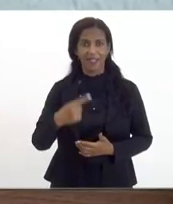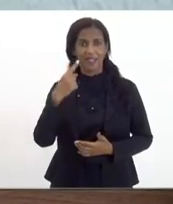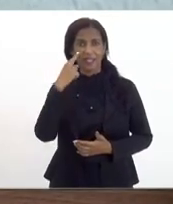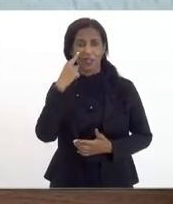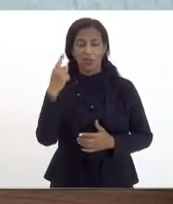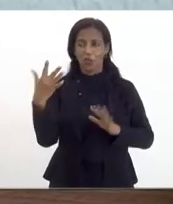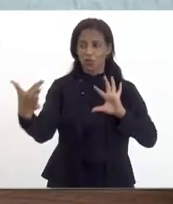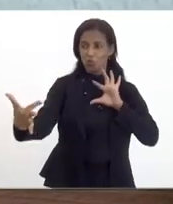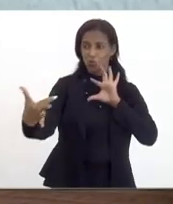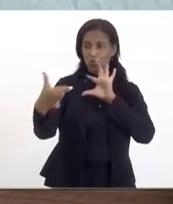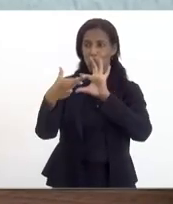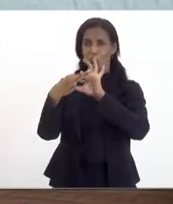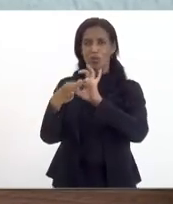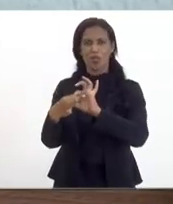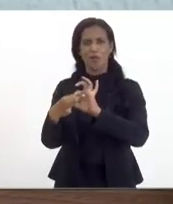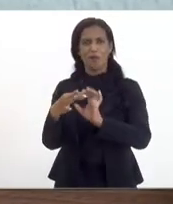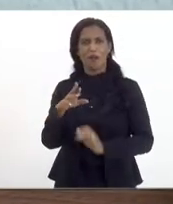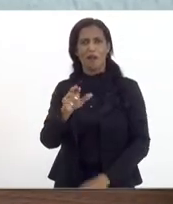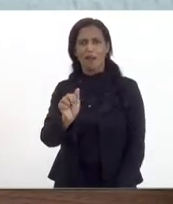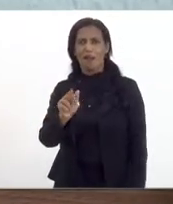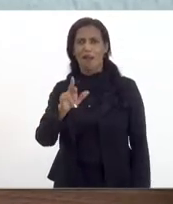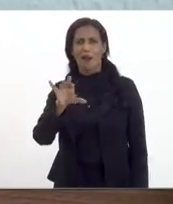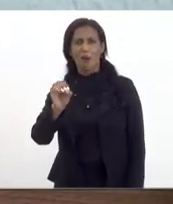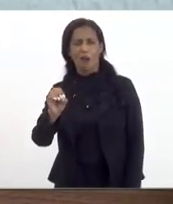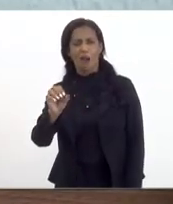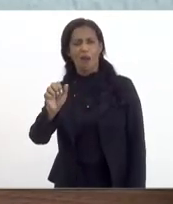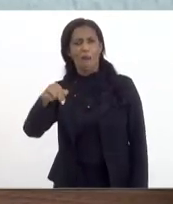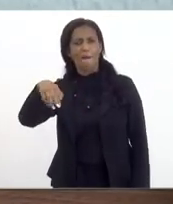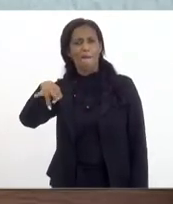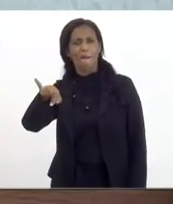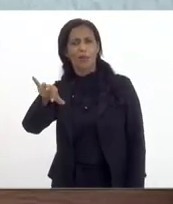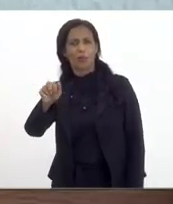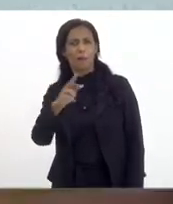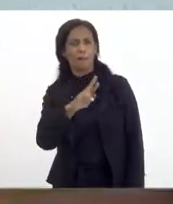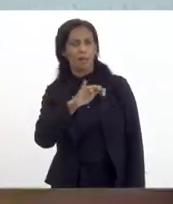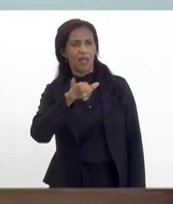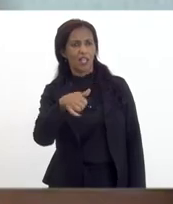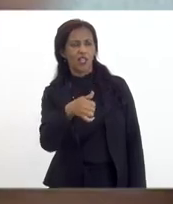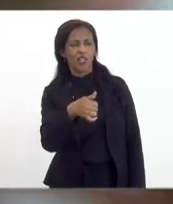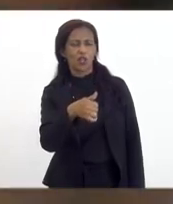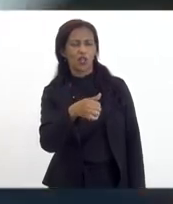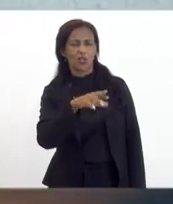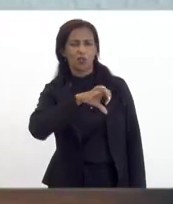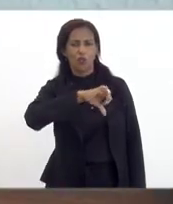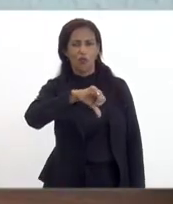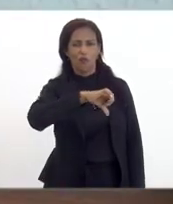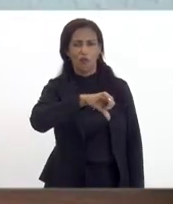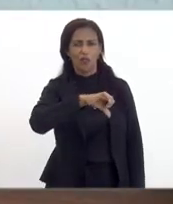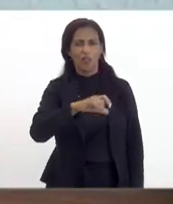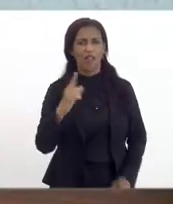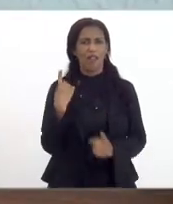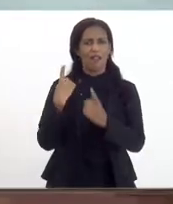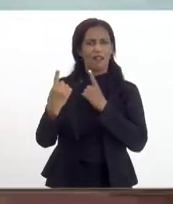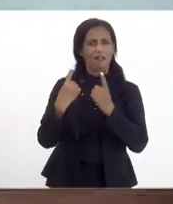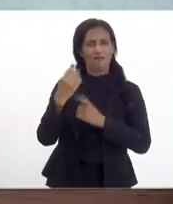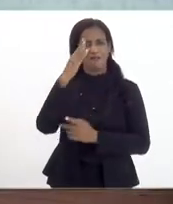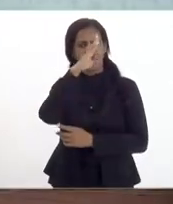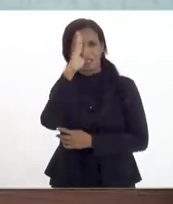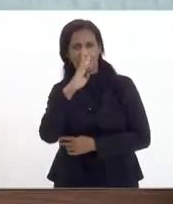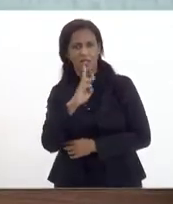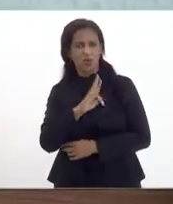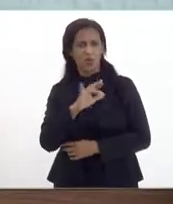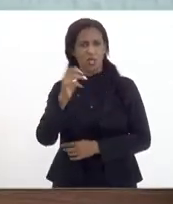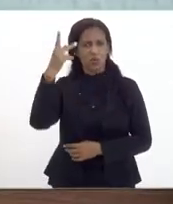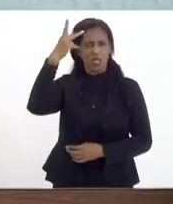metropolitano aqui nós ligamos pela Rio Santos pela RJ99 Avenida Brasil Rio São